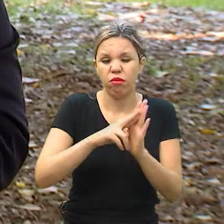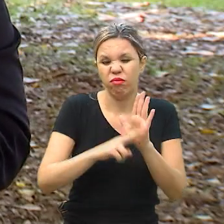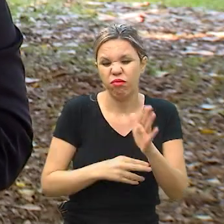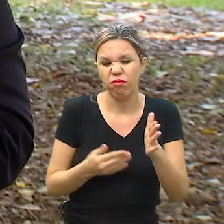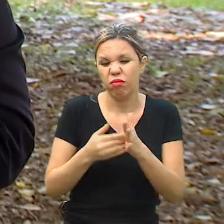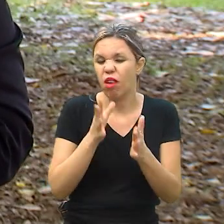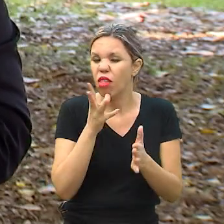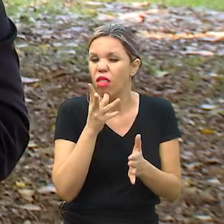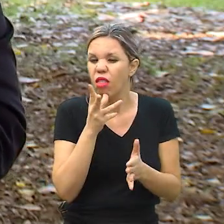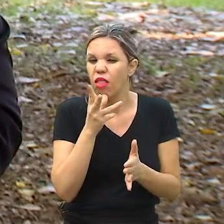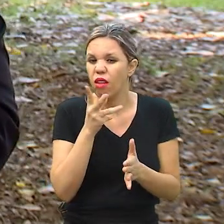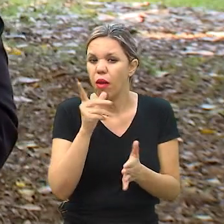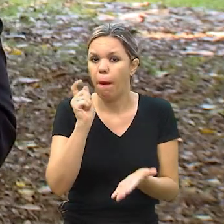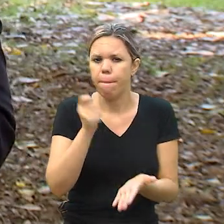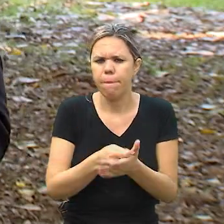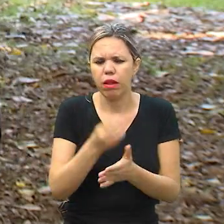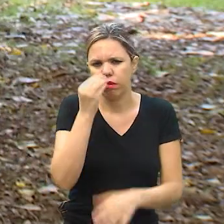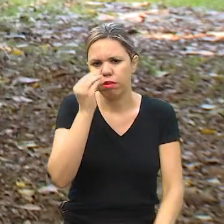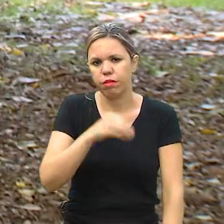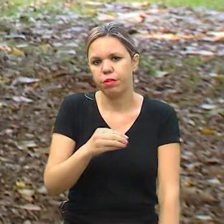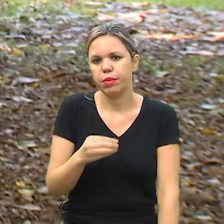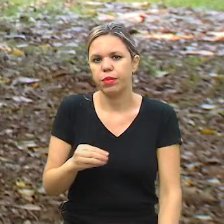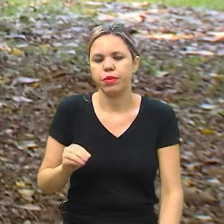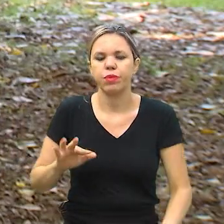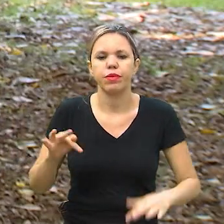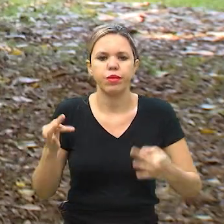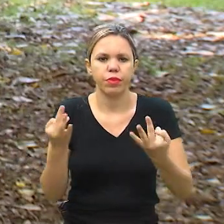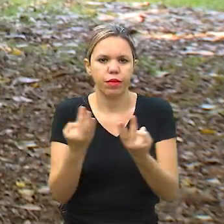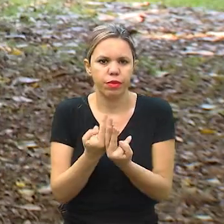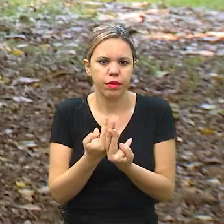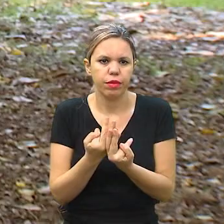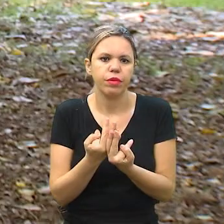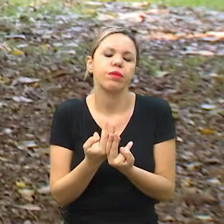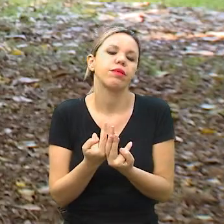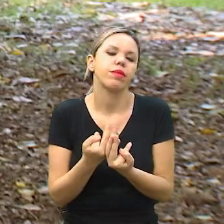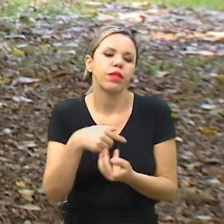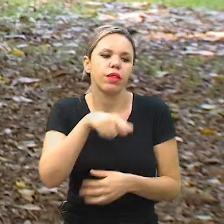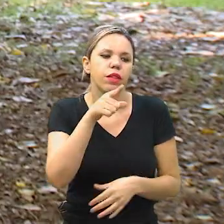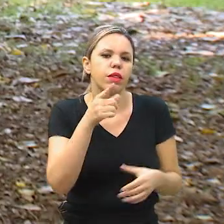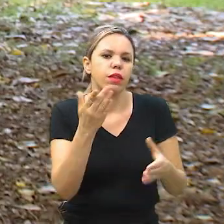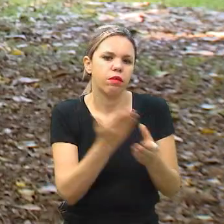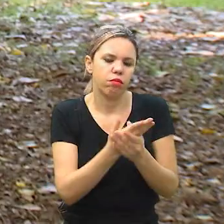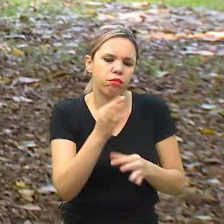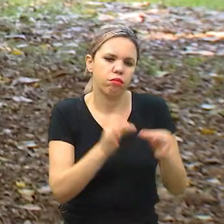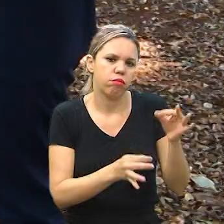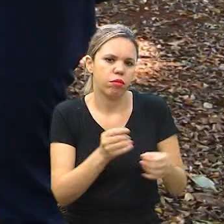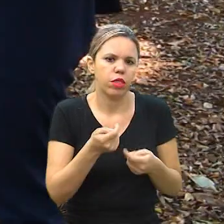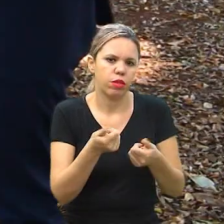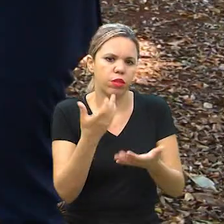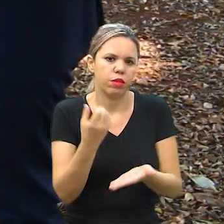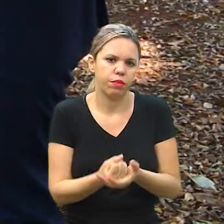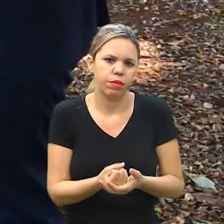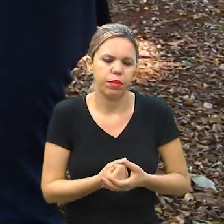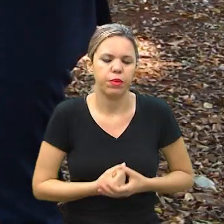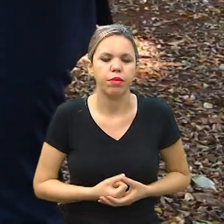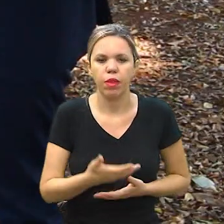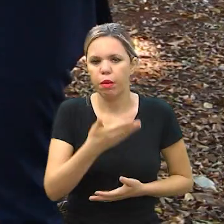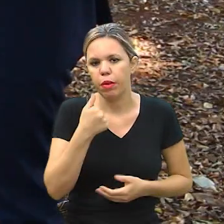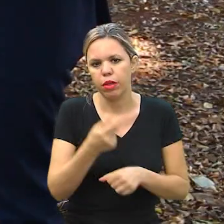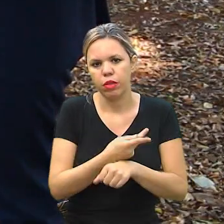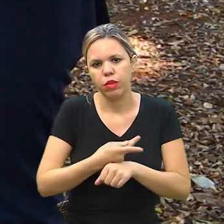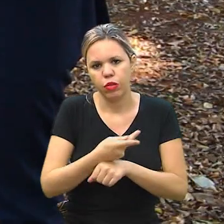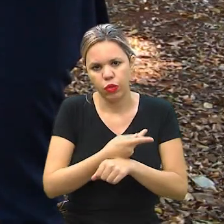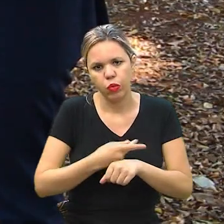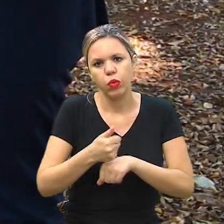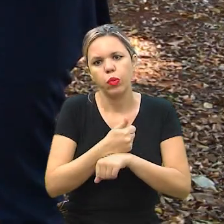tanto e por isso que muitas vezes os pagamentos são recusados e os familiares têm que correr por vias judiciais para poder receber aquele benefício. Então é melhor procurar um